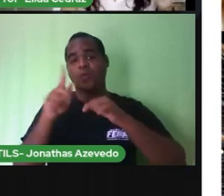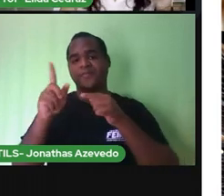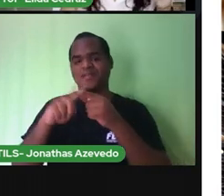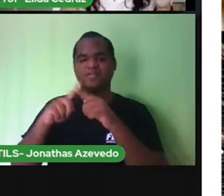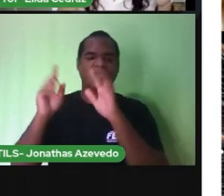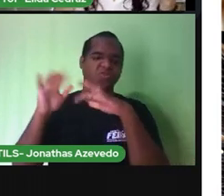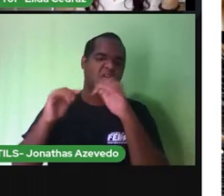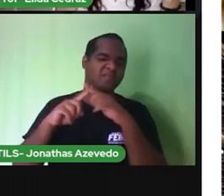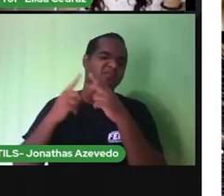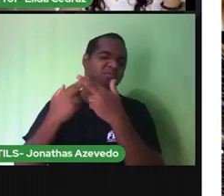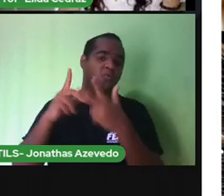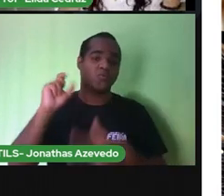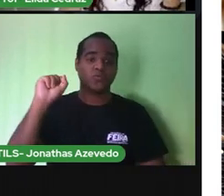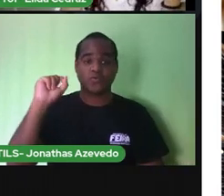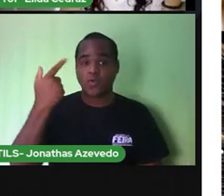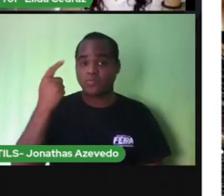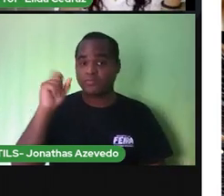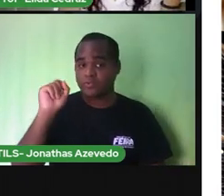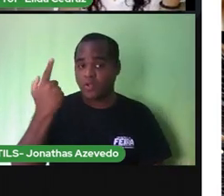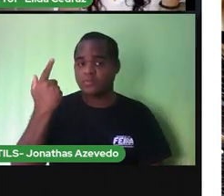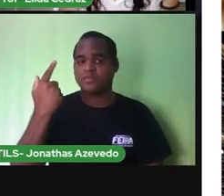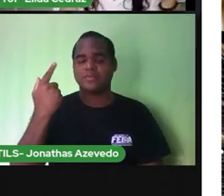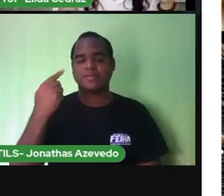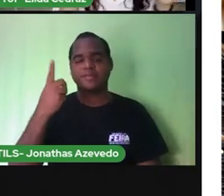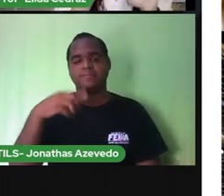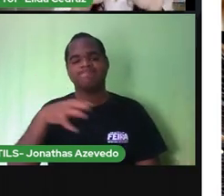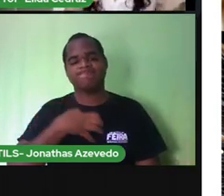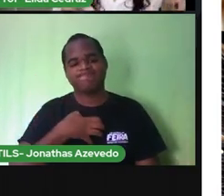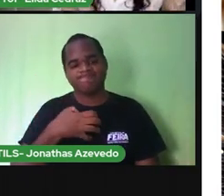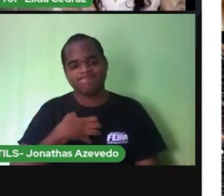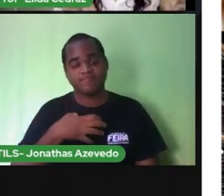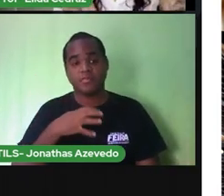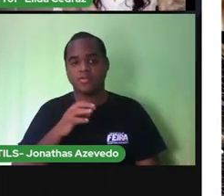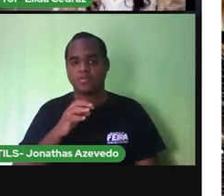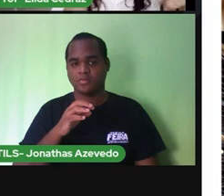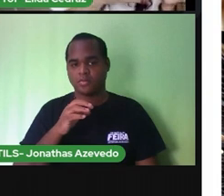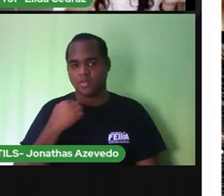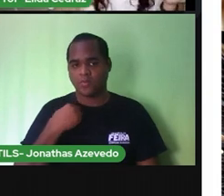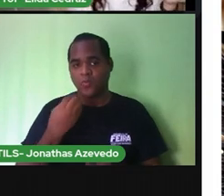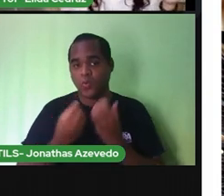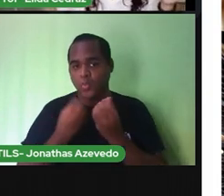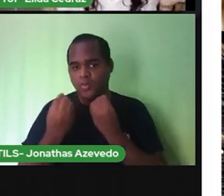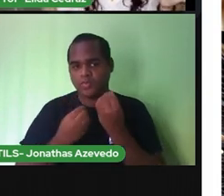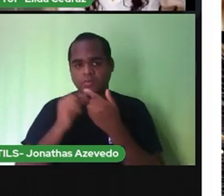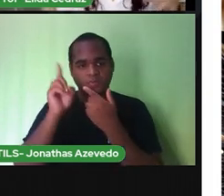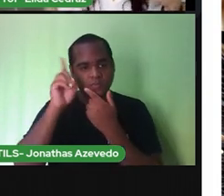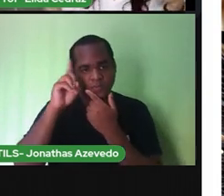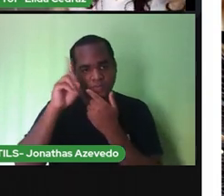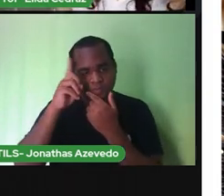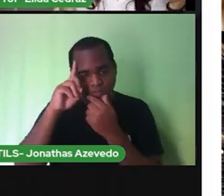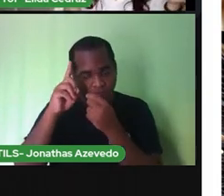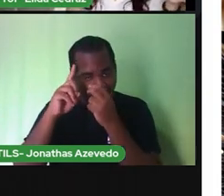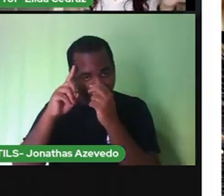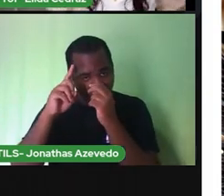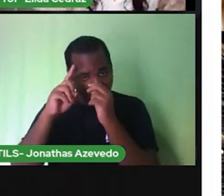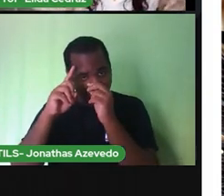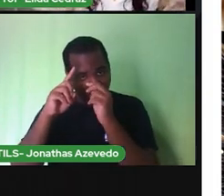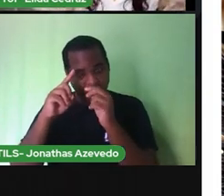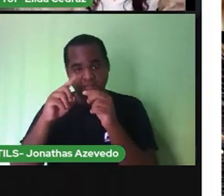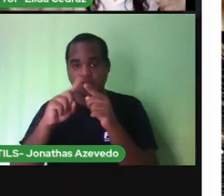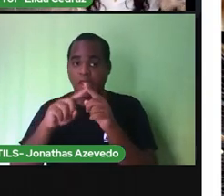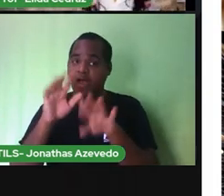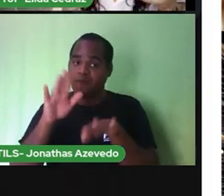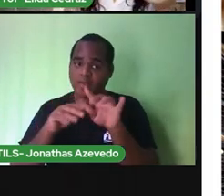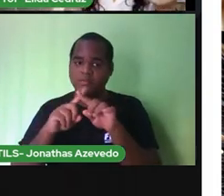chove, faz sol, a Proelida sente isso. Então, eu não lavo o meu cabelo todo dia. A Proelida o cabelo dia assim,